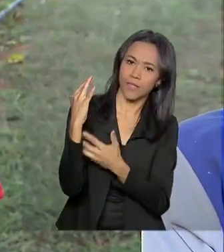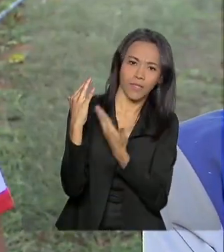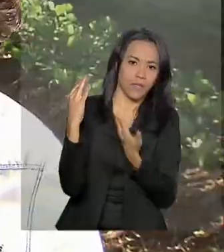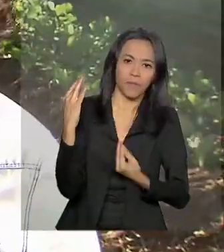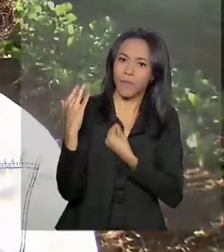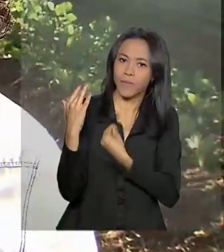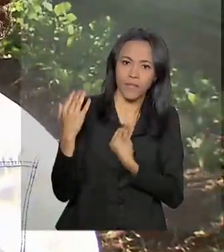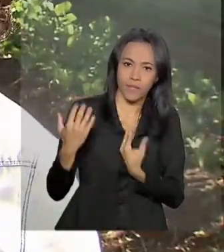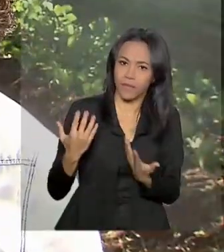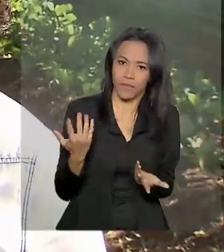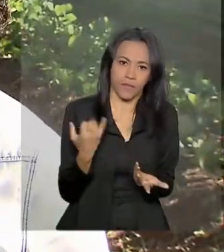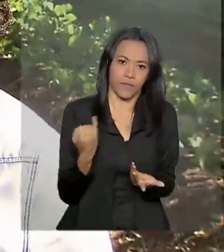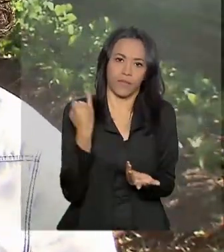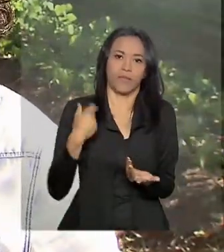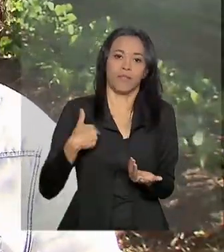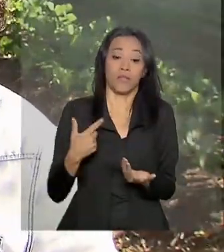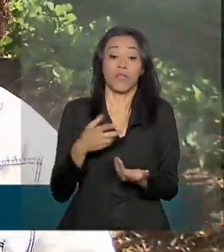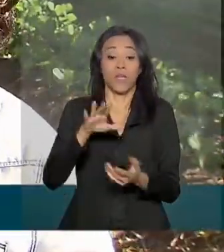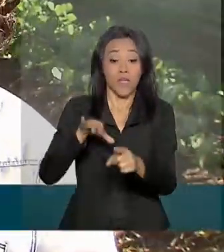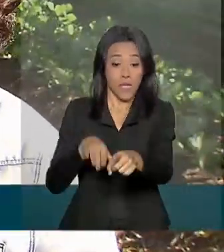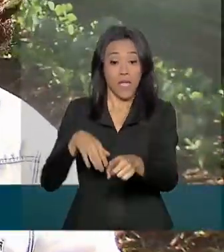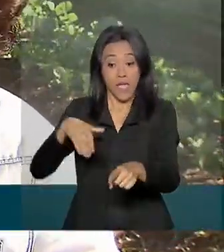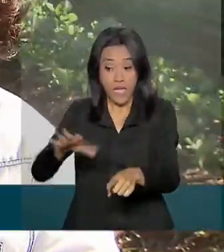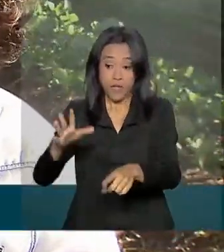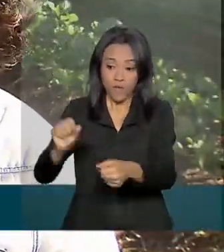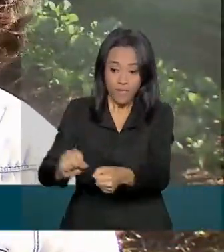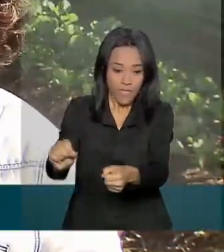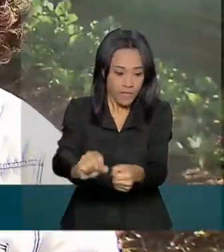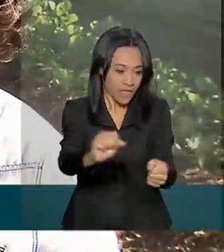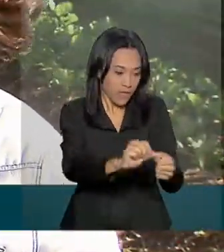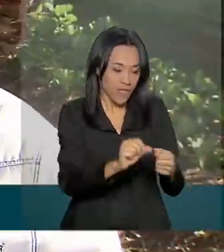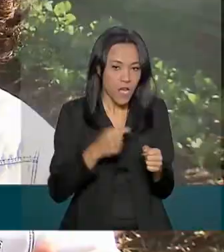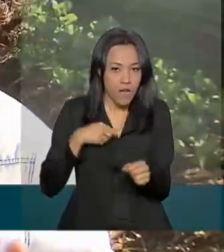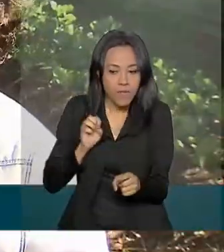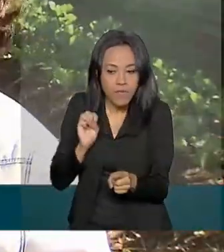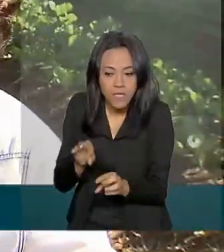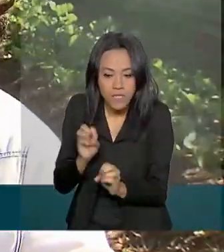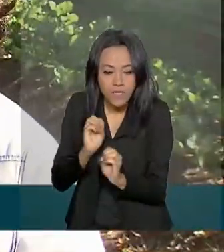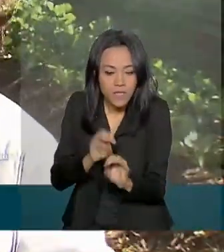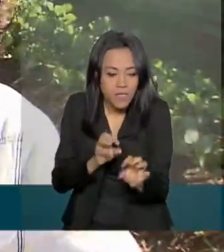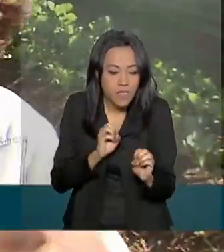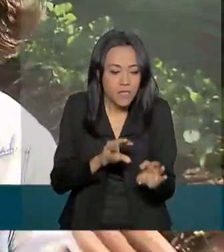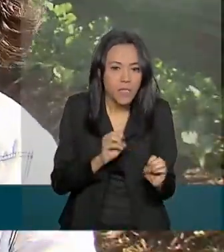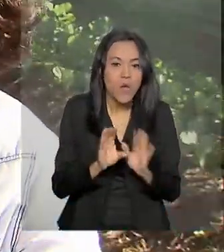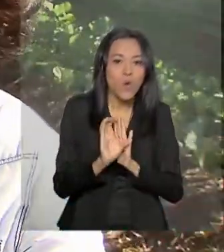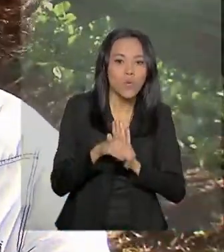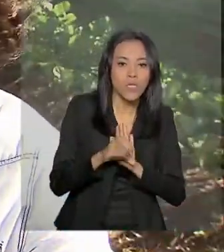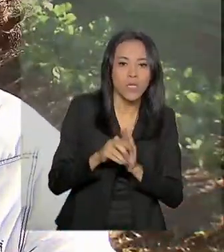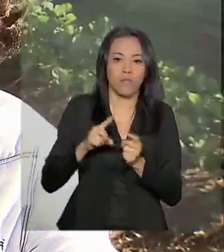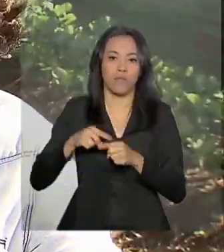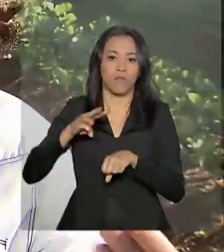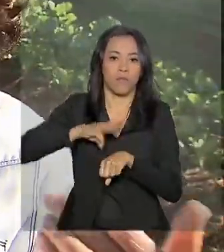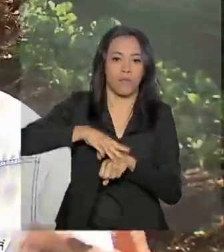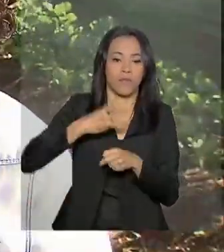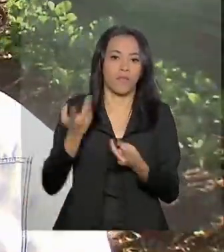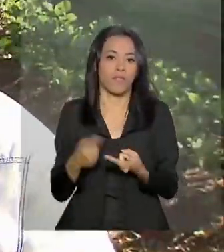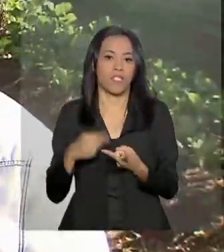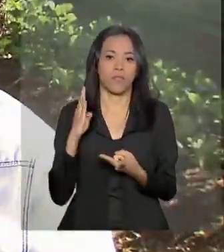vida. Quando eles vão fazendo, a gente vai introduzindo os conceitos, os princípios de matemática, de